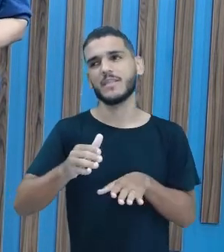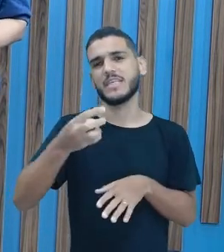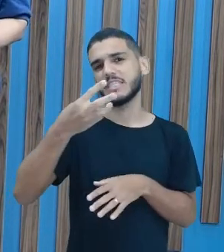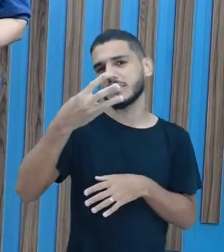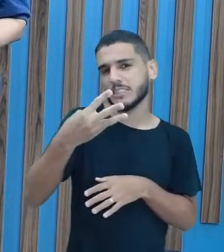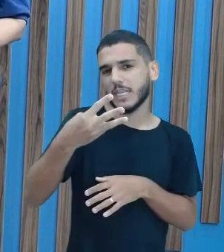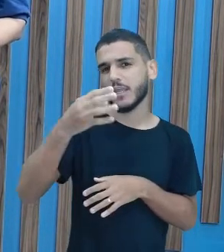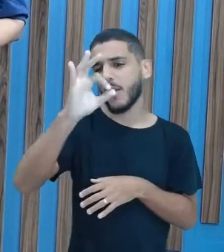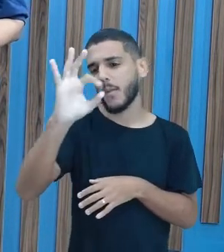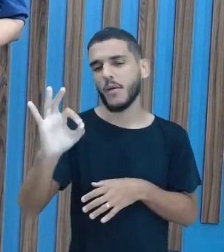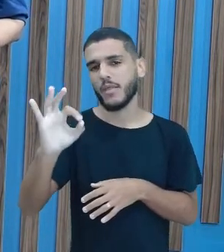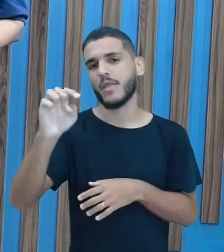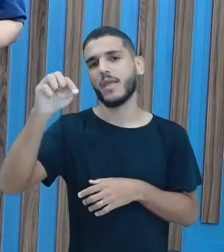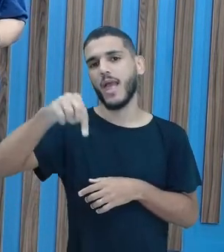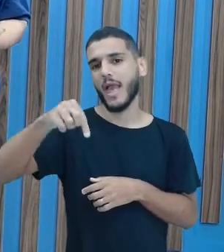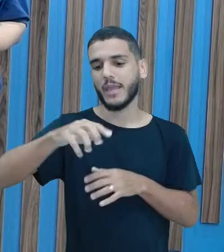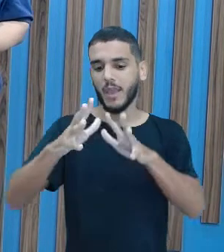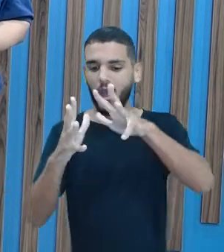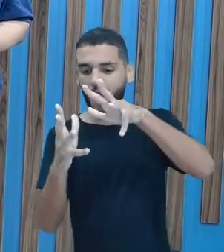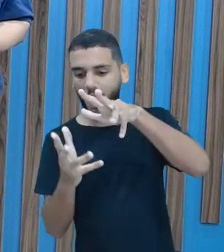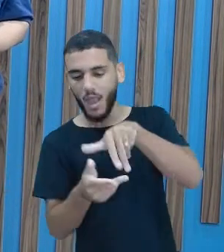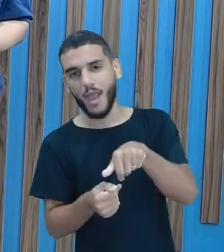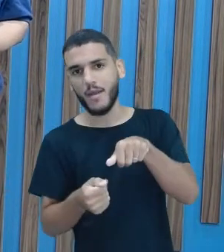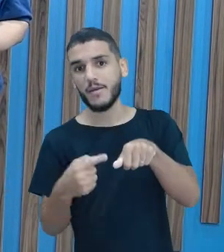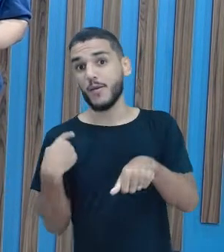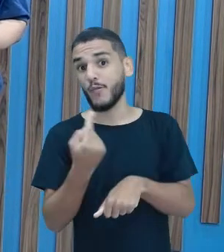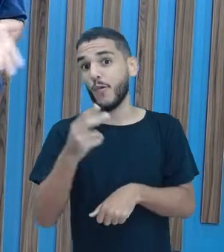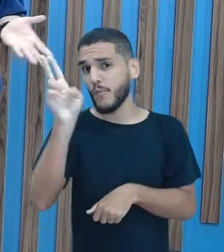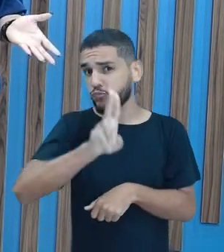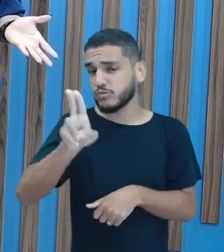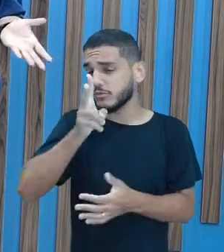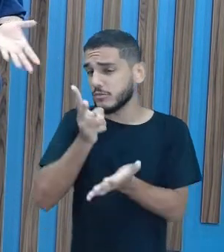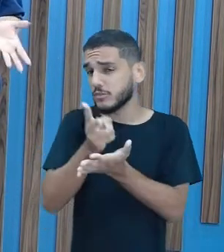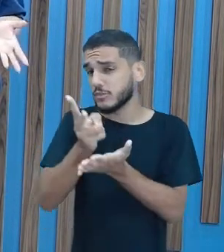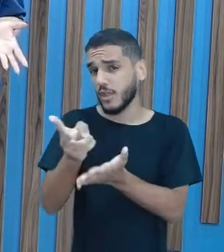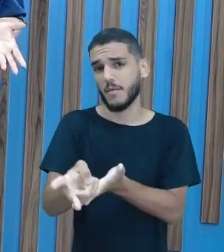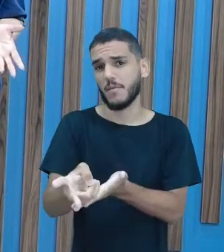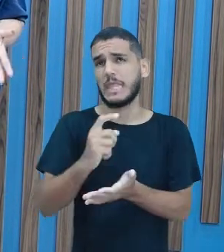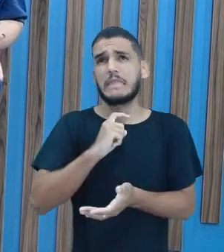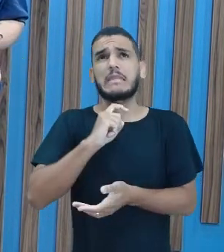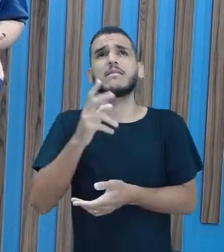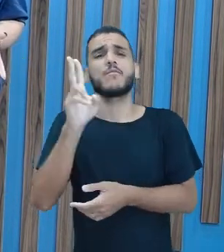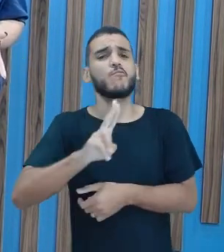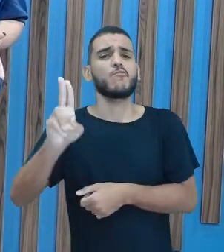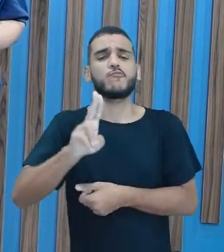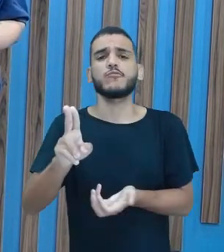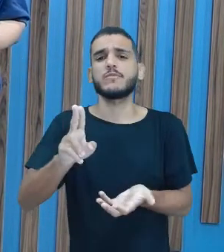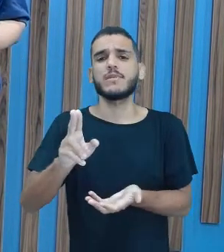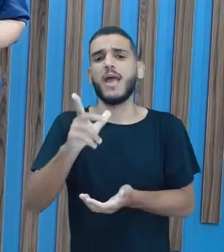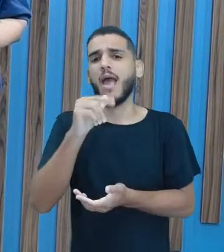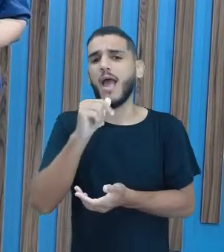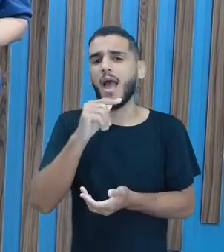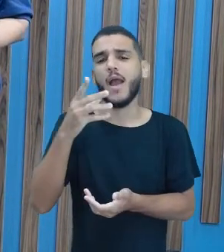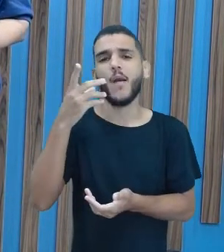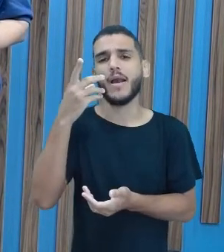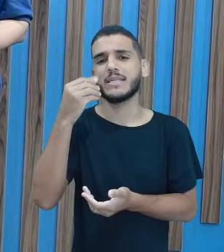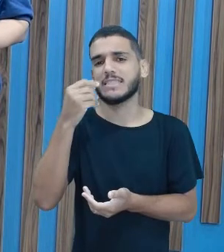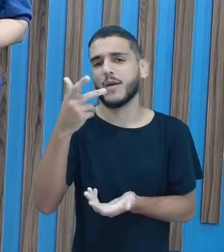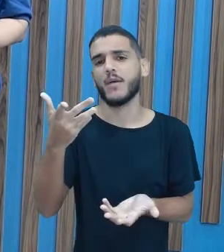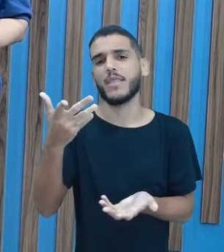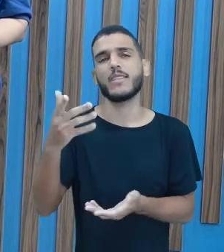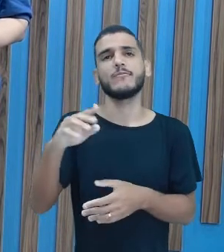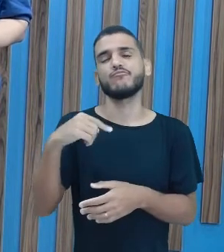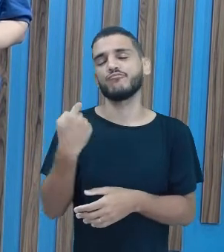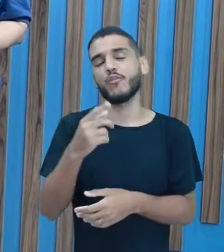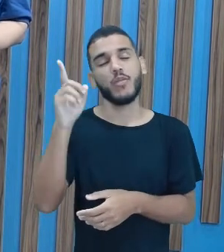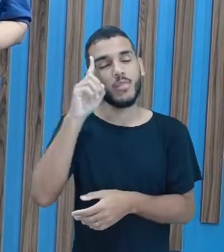nosso planeta. E olha só, é a água que a gente mais utiliza, né? Ninguém utiliza água salgada no nosso dia a dia, não é verdade? A gente utiliza água